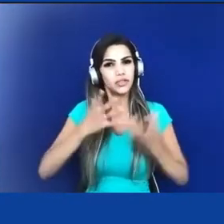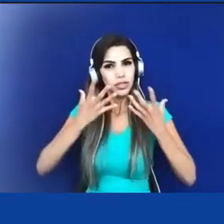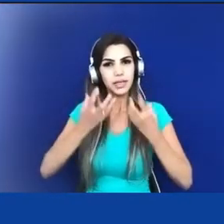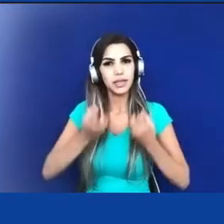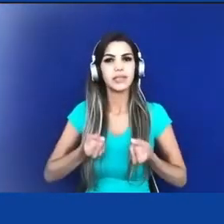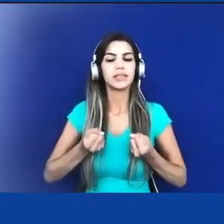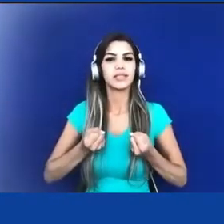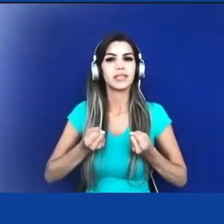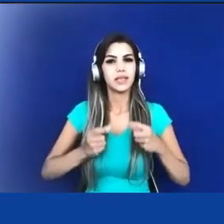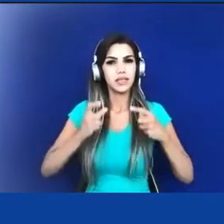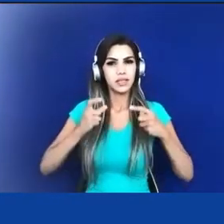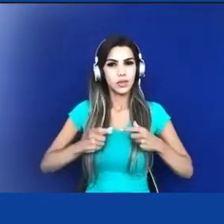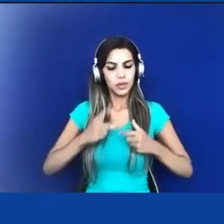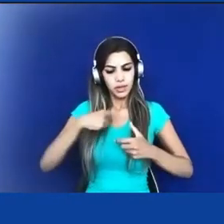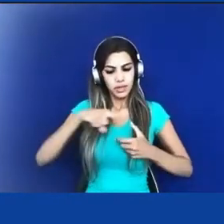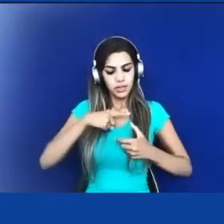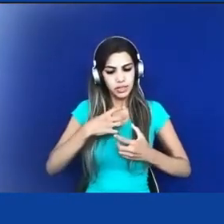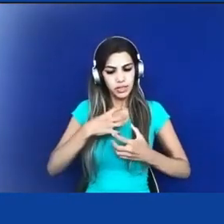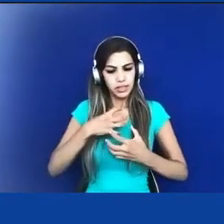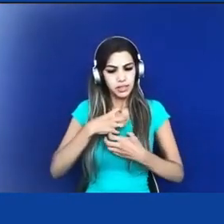com isso, eu não quero dizer que